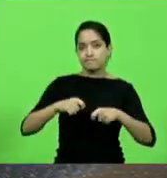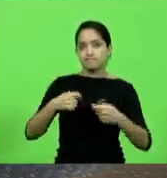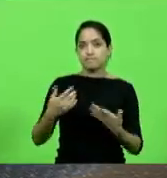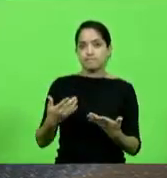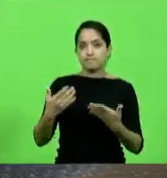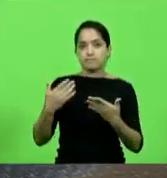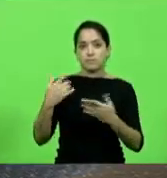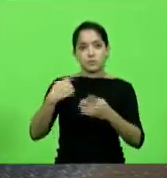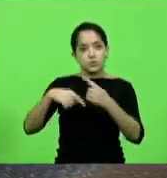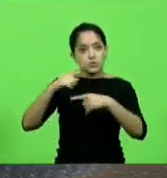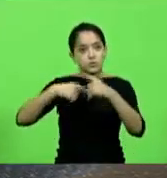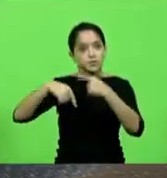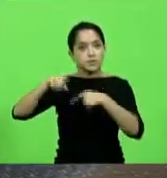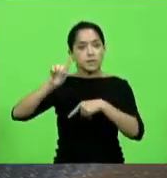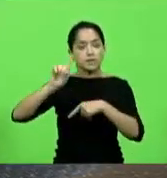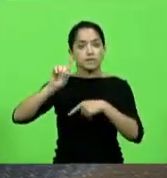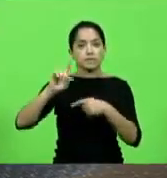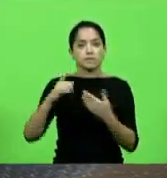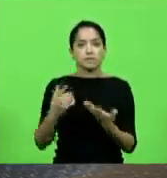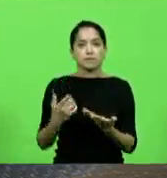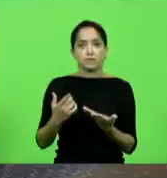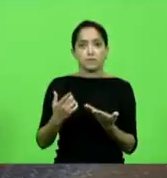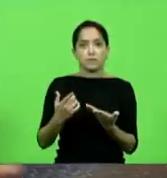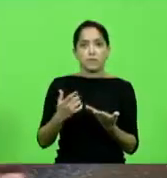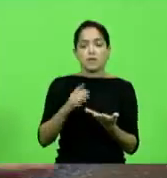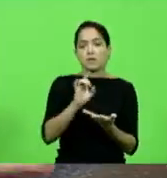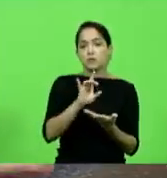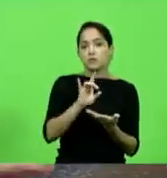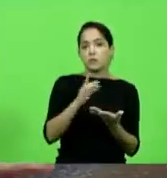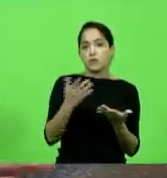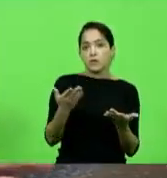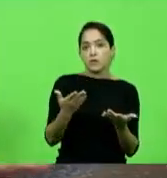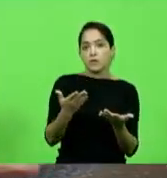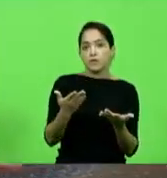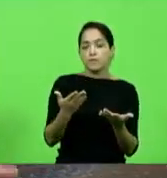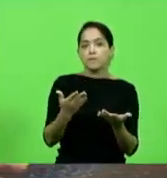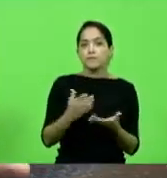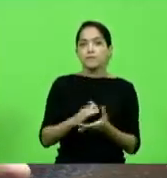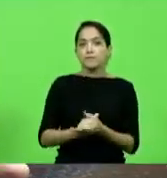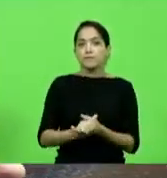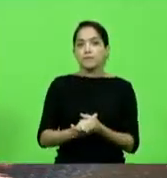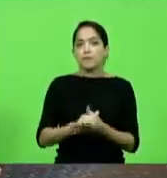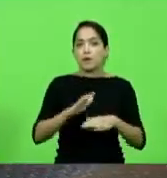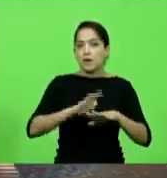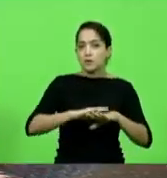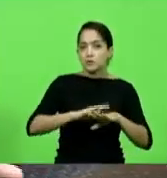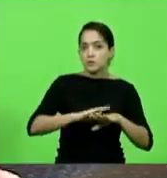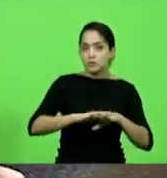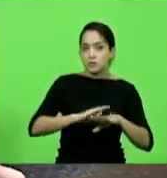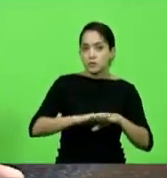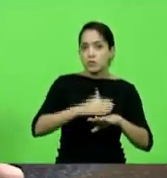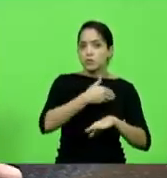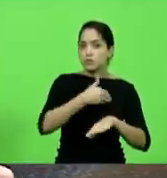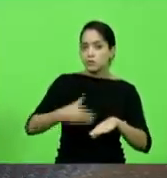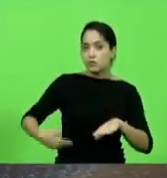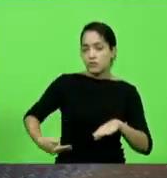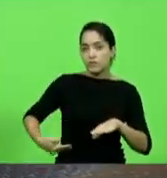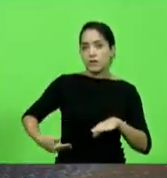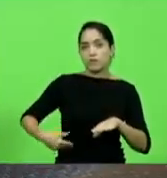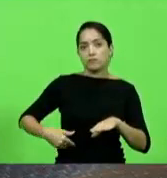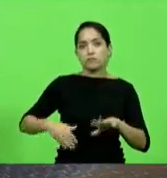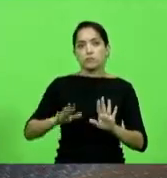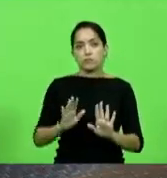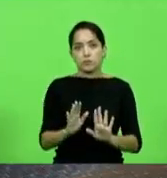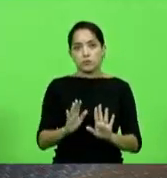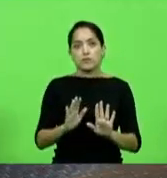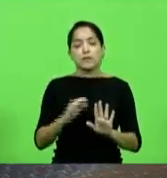superar não apenas por ações governamentais que